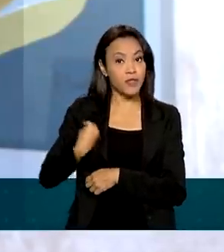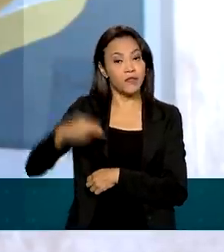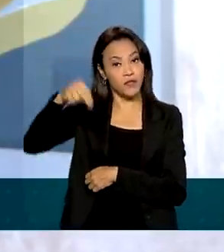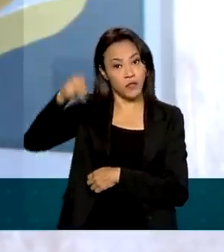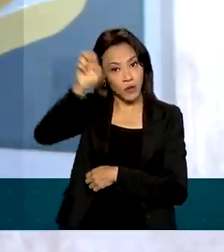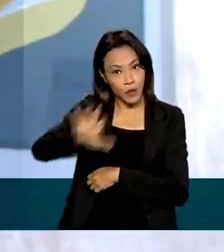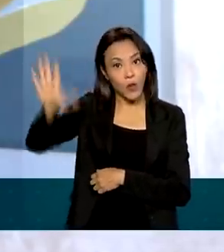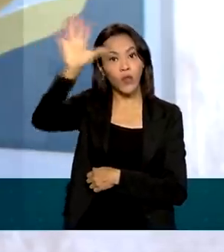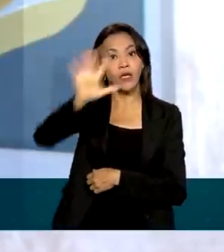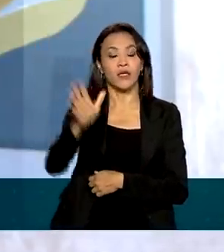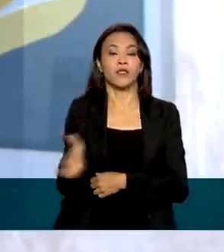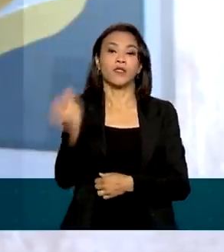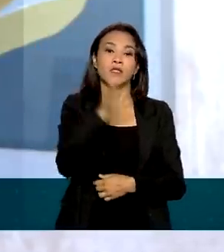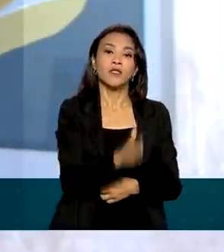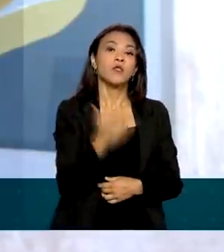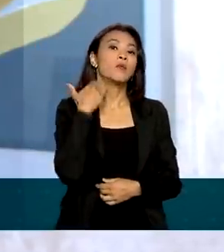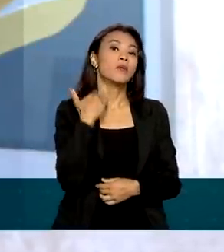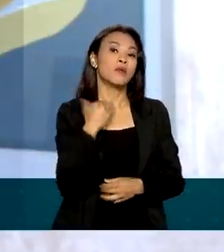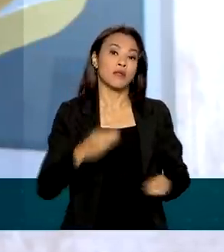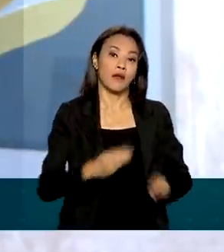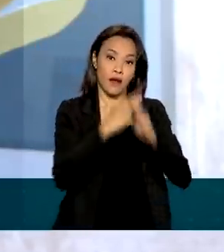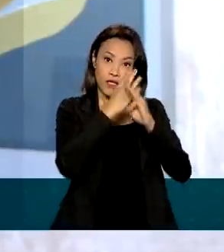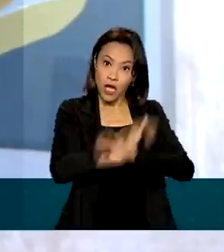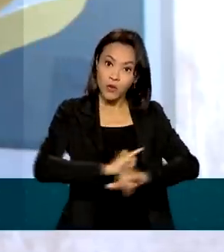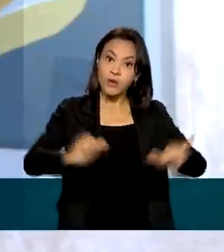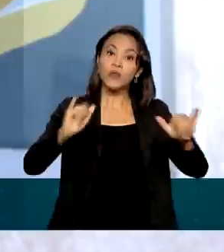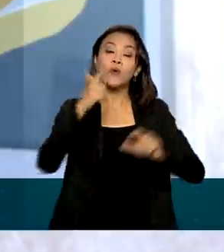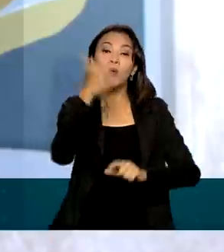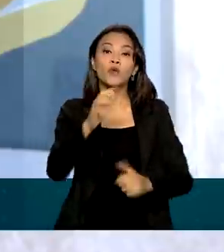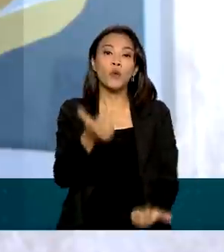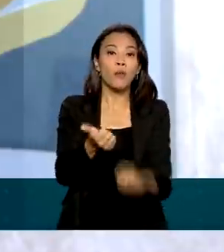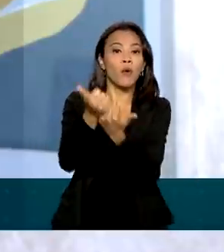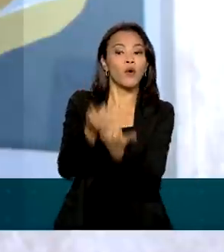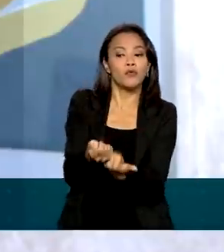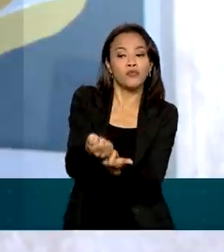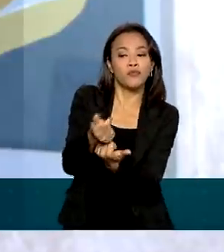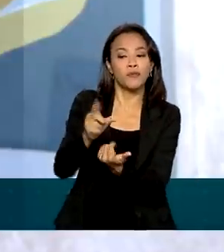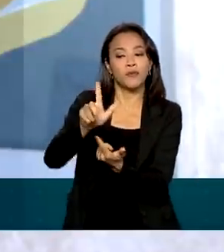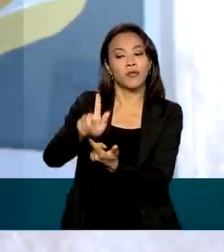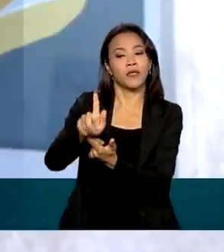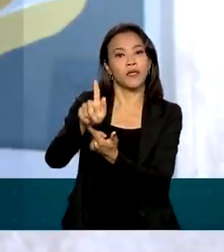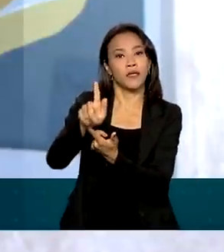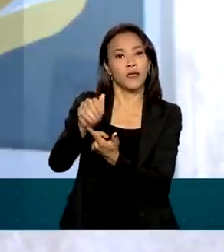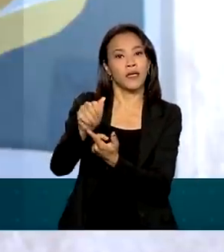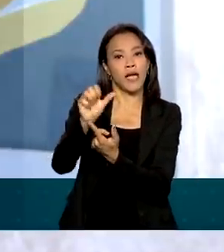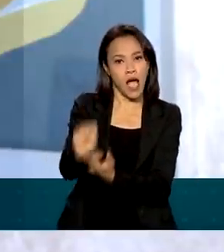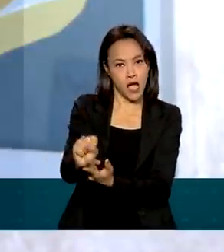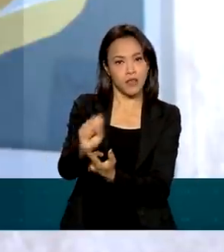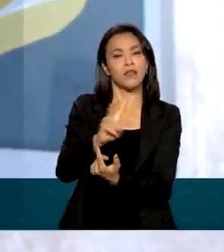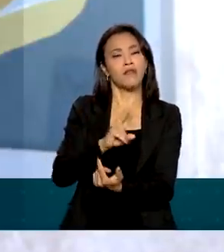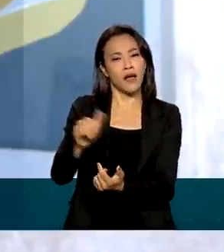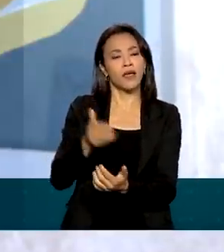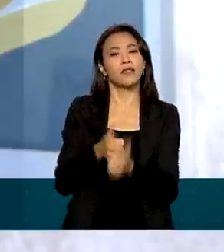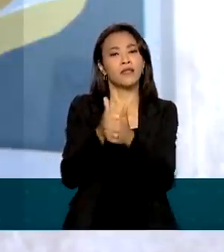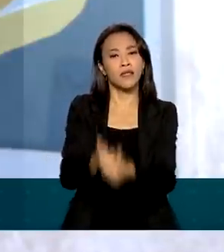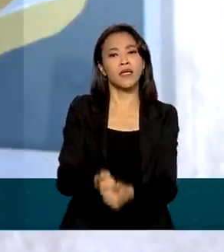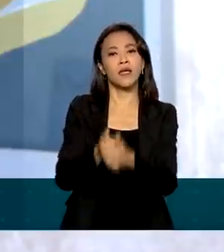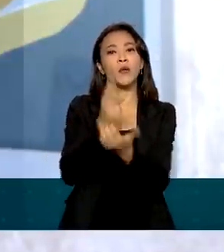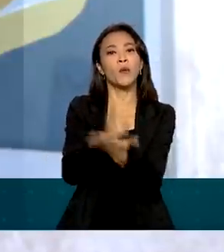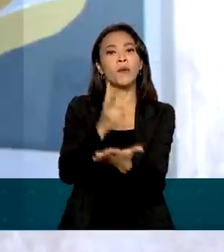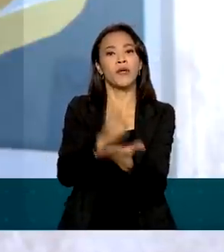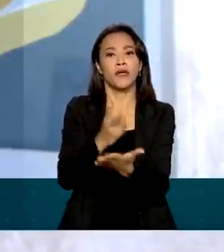anunciou também novidades sobre o Auxílio Gás, que a partir de agora vai seguir o mesmo cronograma do Auxílio Brasil, o mesmo